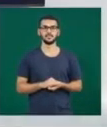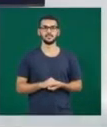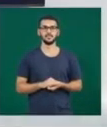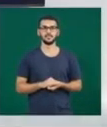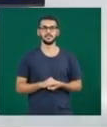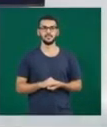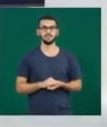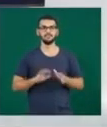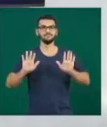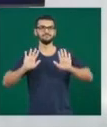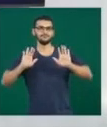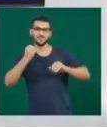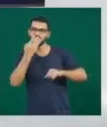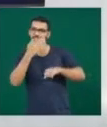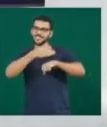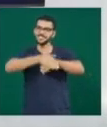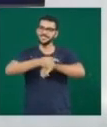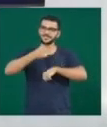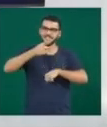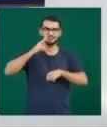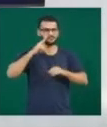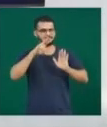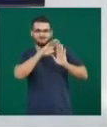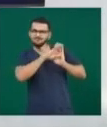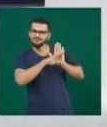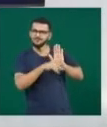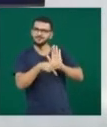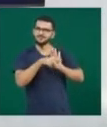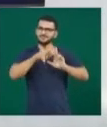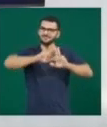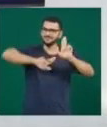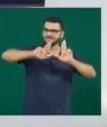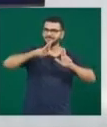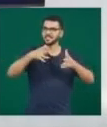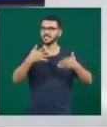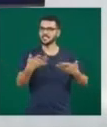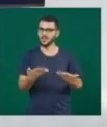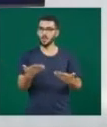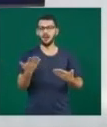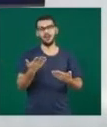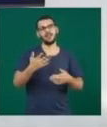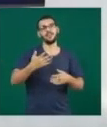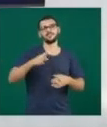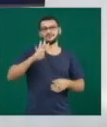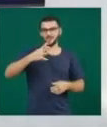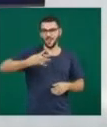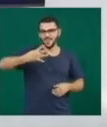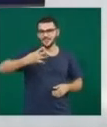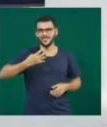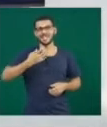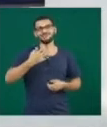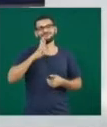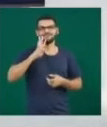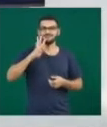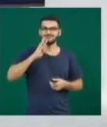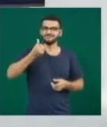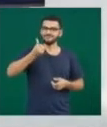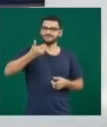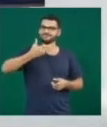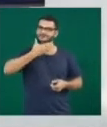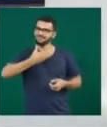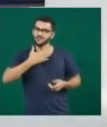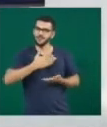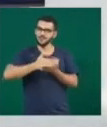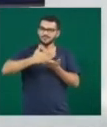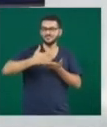Olá, boa noite pra você que acompanha a nossa programação. TVU Notícias desta quarta-feira, dia 6 de dezembro. Começa agora e tem muita informação.